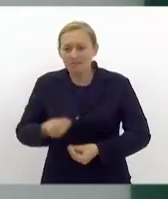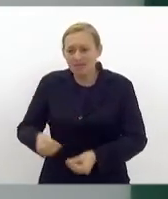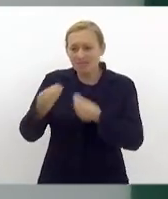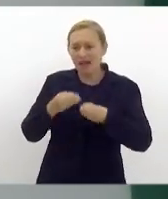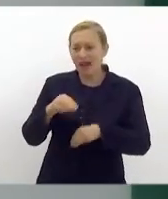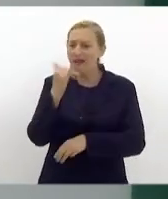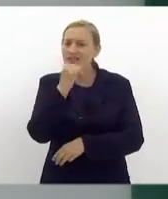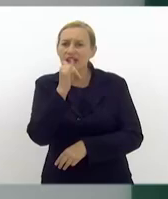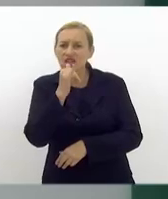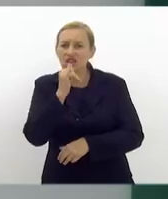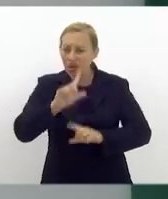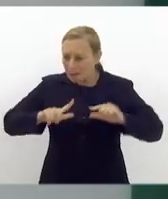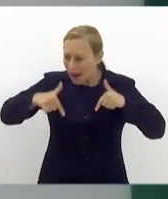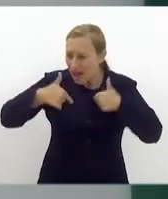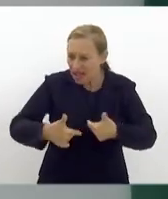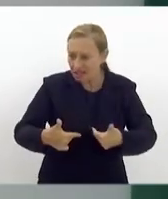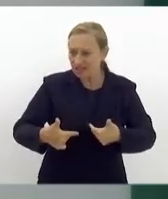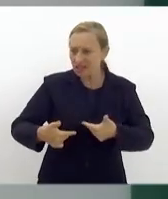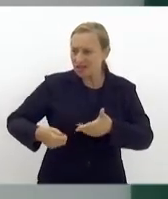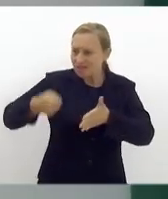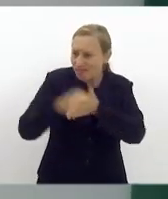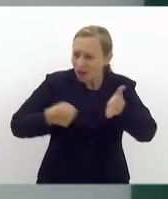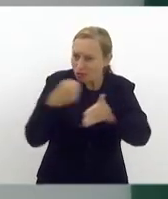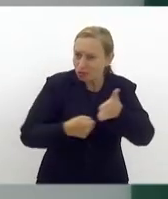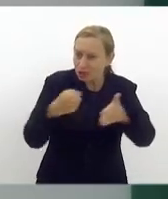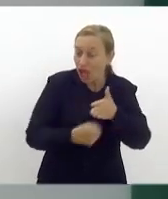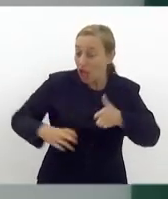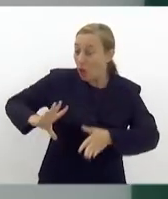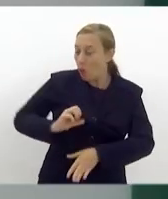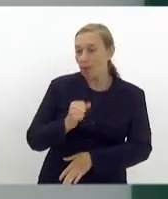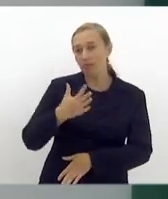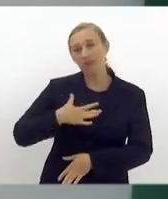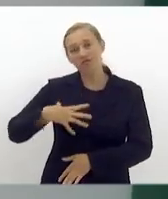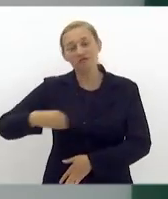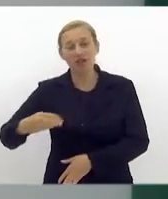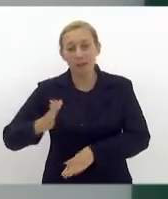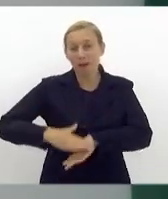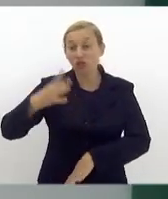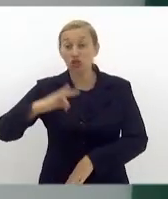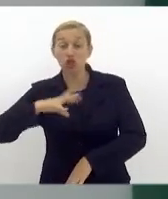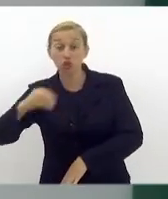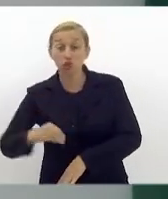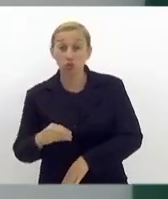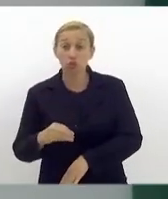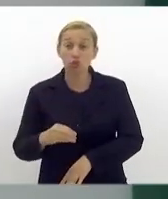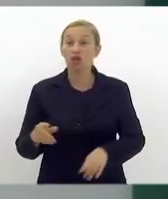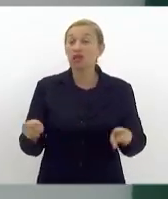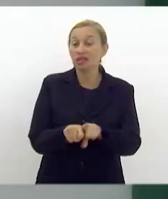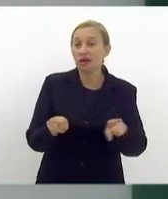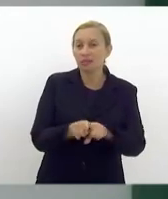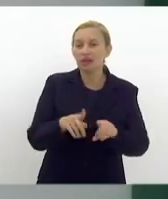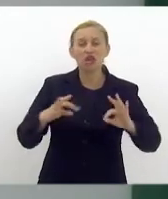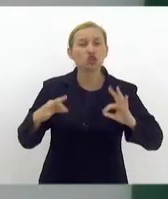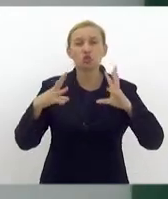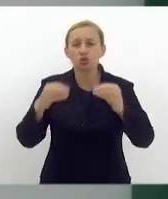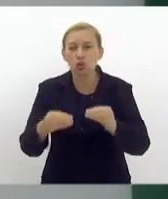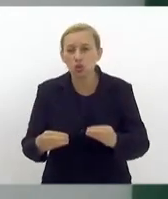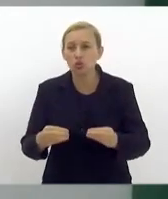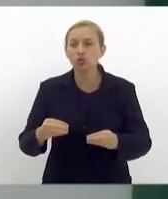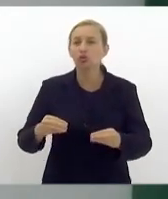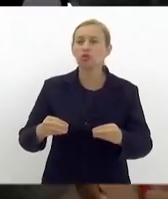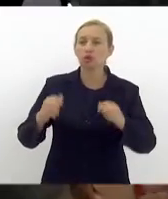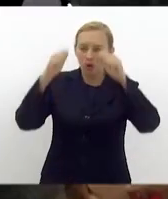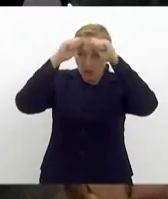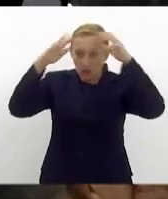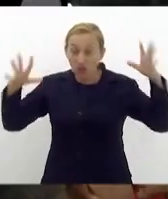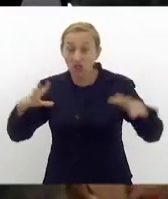A Bia me faz ir na lua por ela, porque eu amo essa menina mais do que tudo, assim como eu amo todos os autistas que